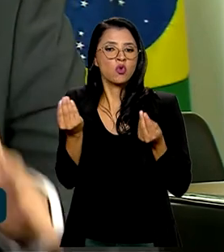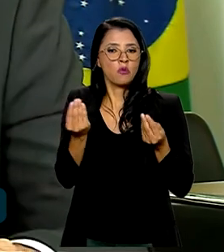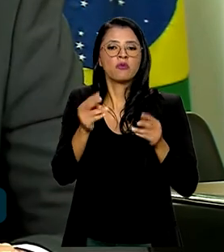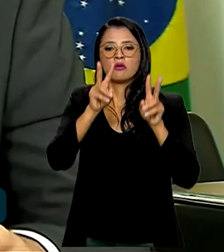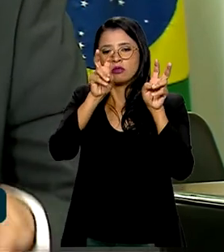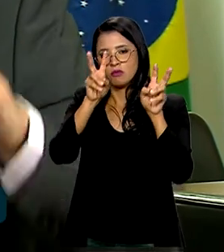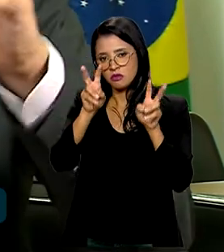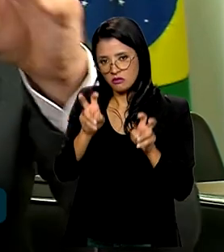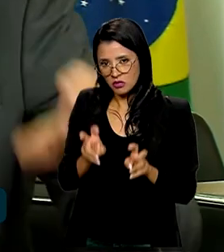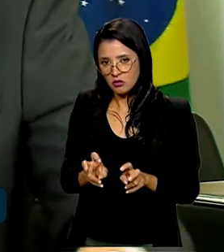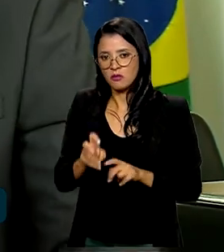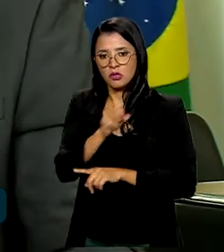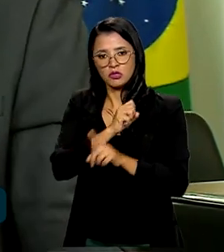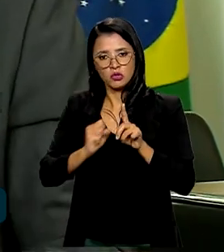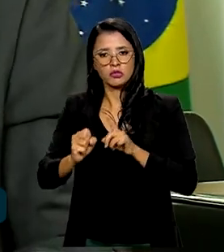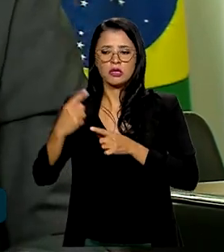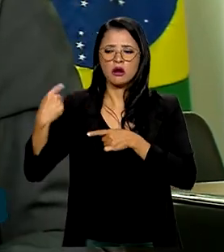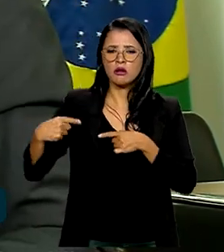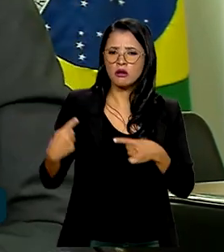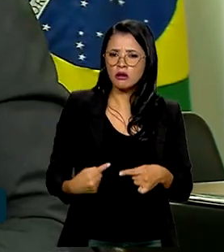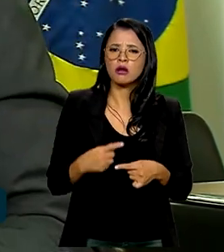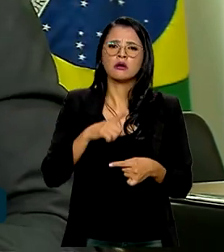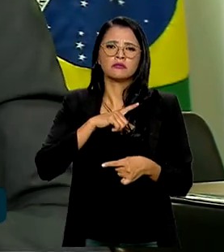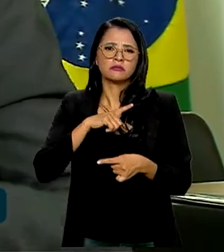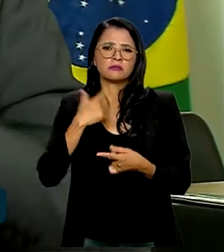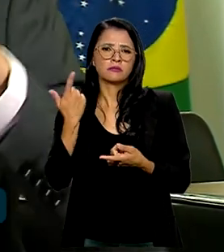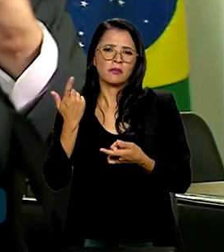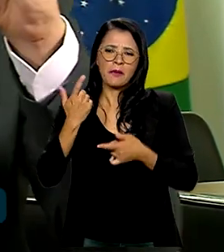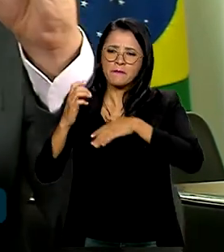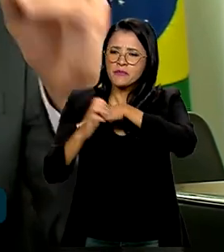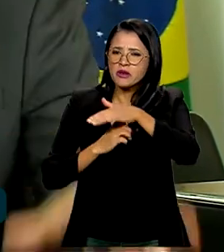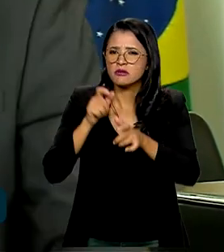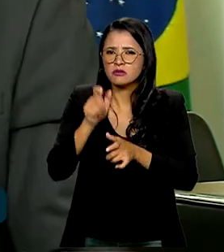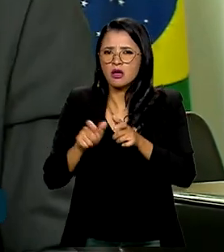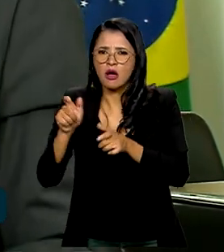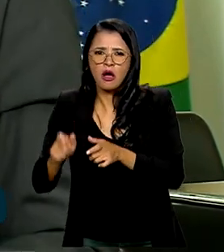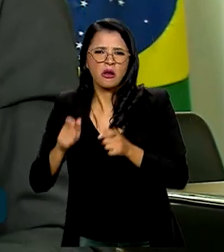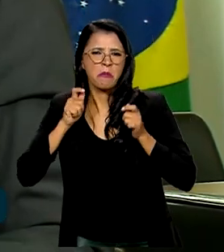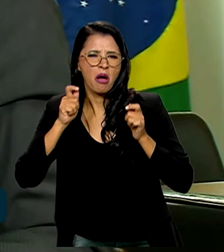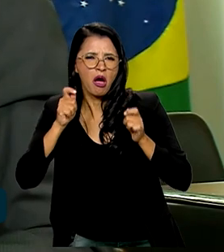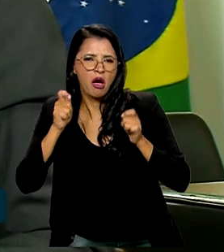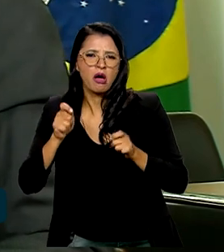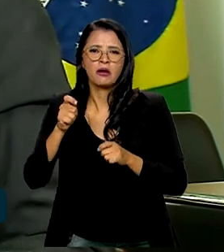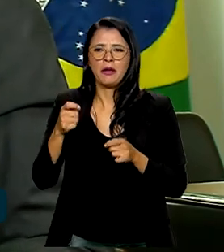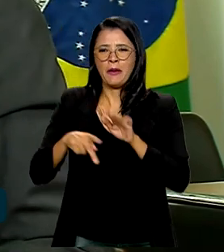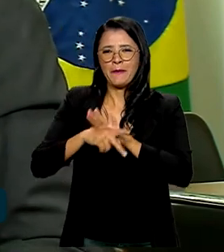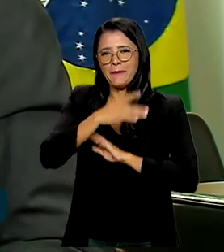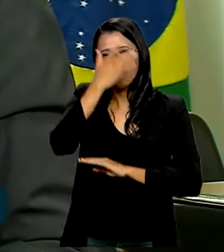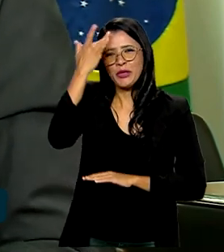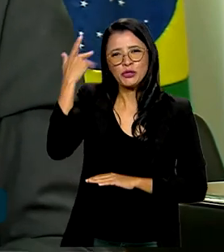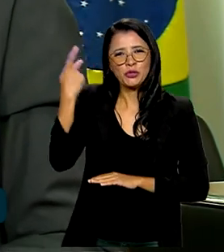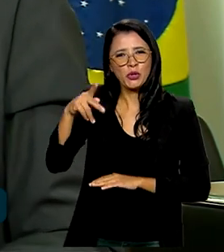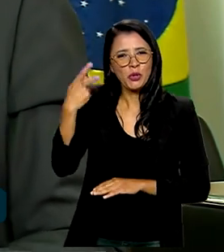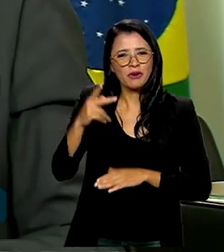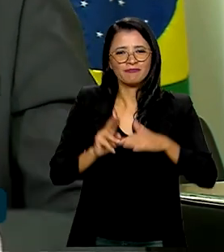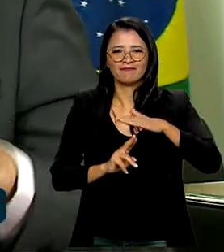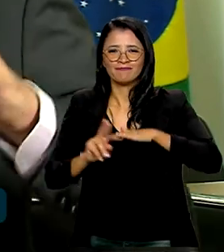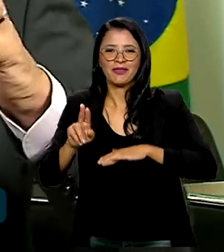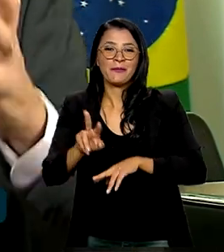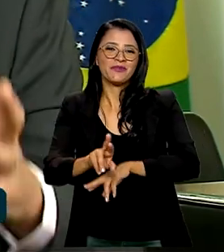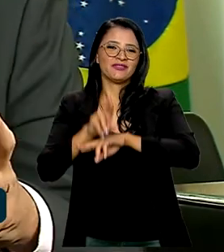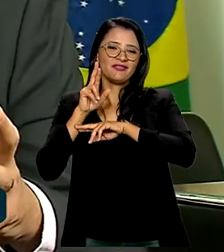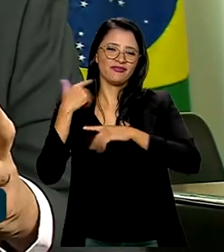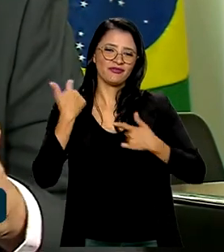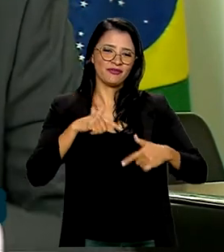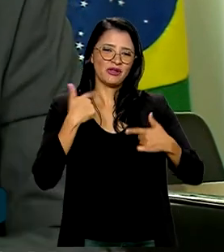sociedade discute, empresários, ativistas culturais, pessoas das universidades, representantes dos trabalhadores,